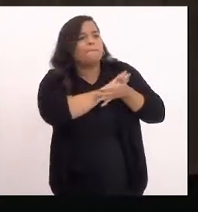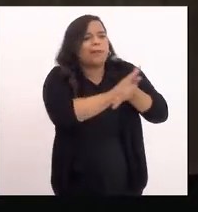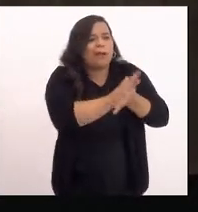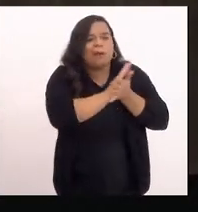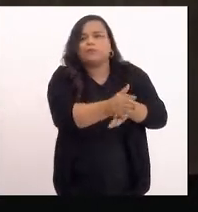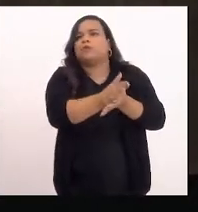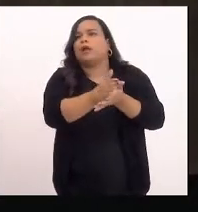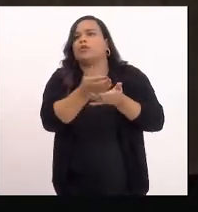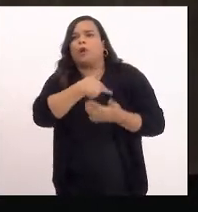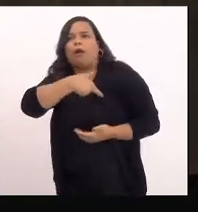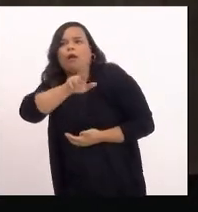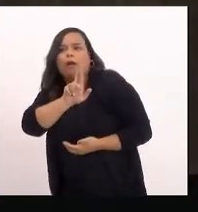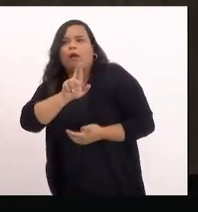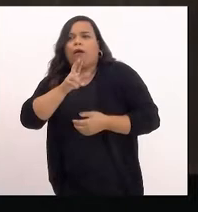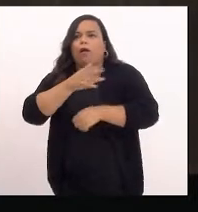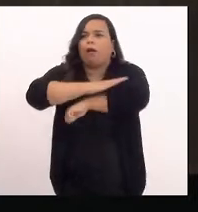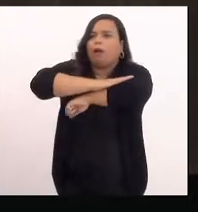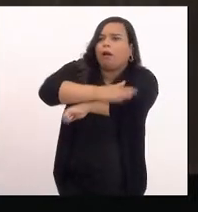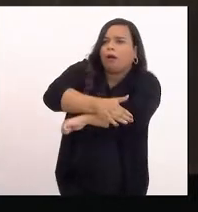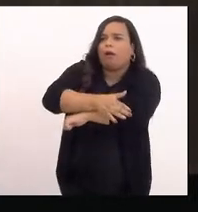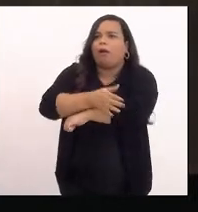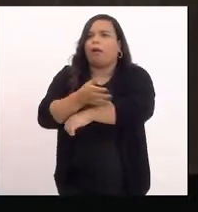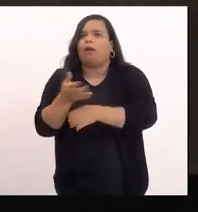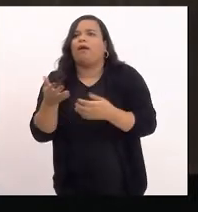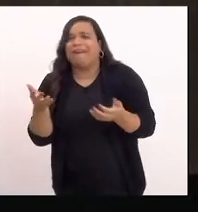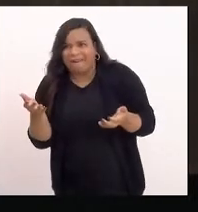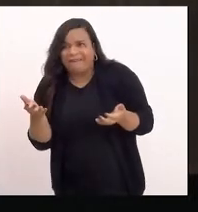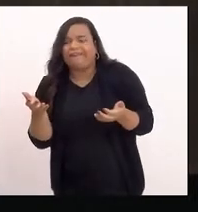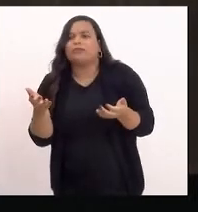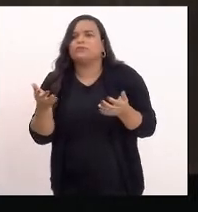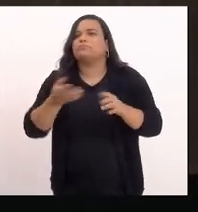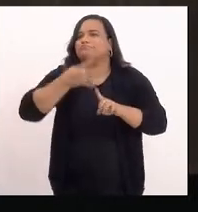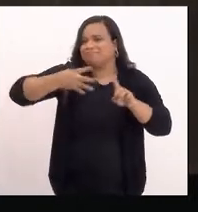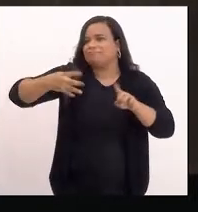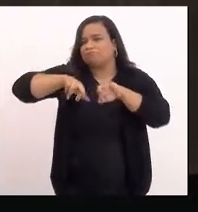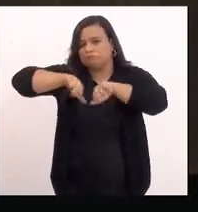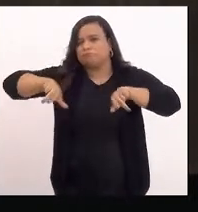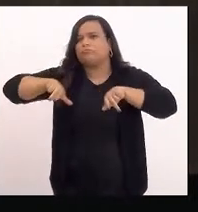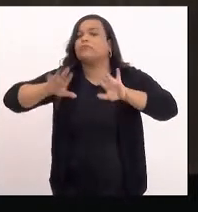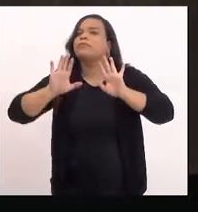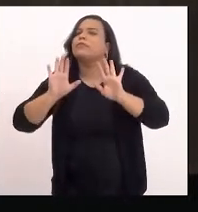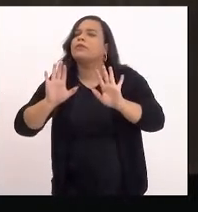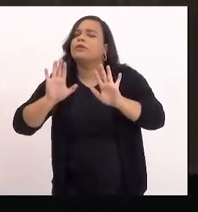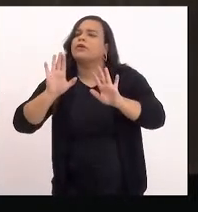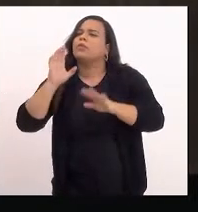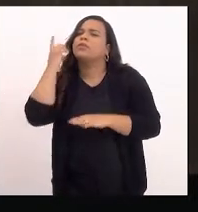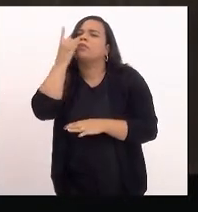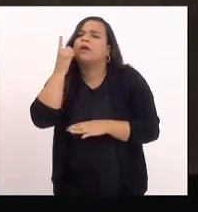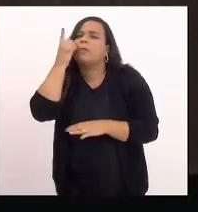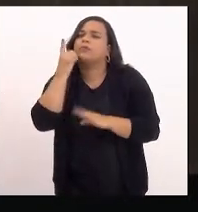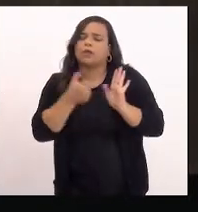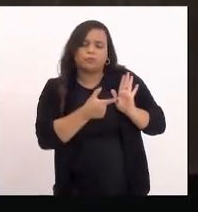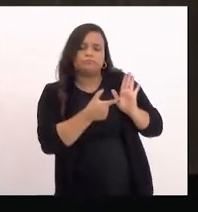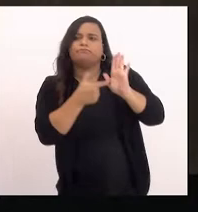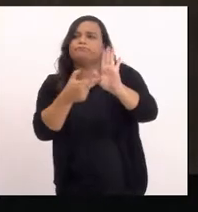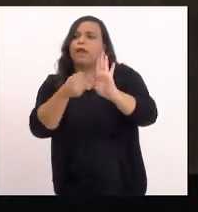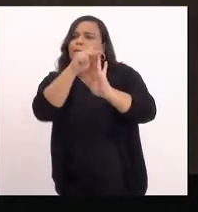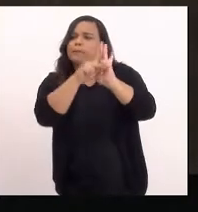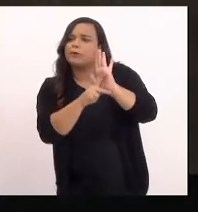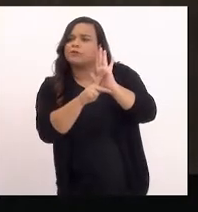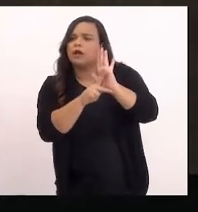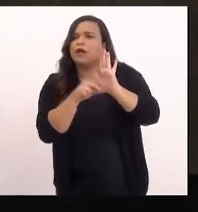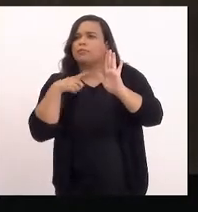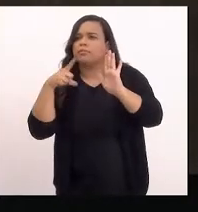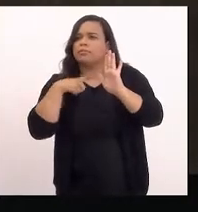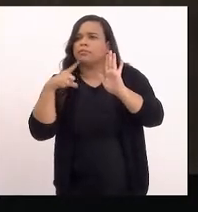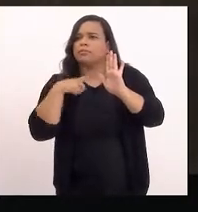racial, homossexual, seja o que for, onde o deputado apresenta o projeto com, digamos, dois artigos,